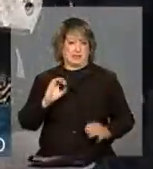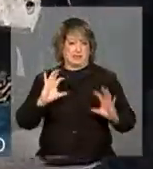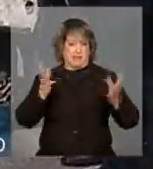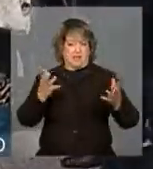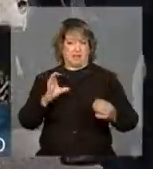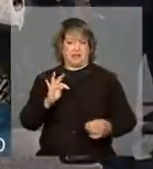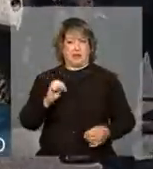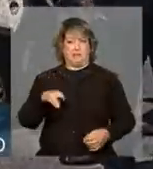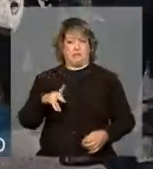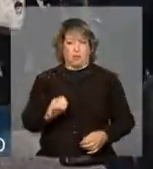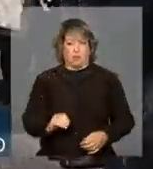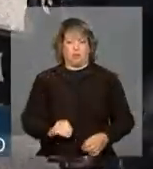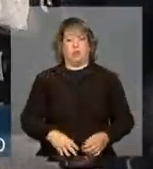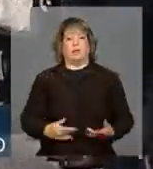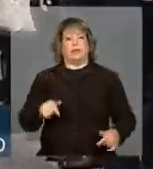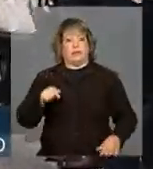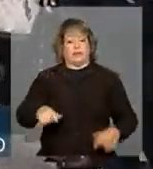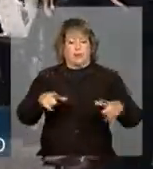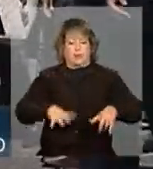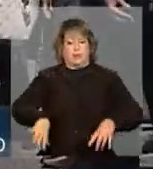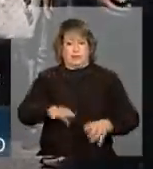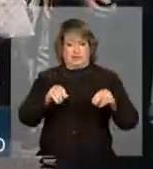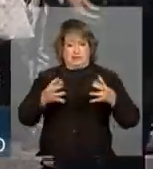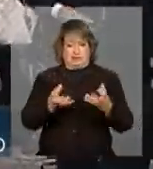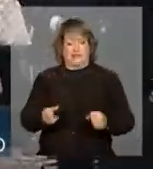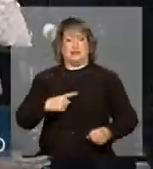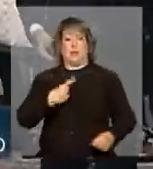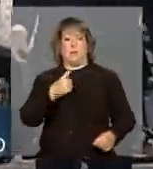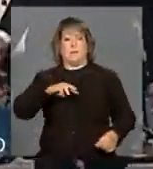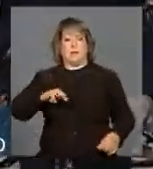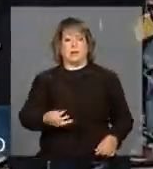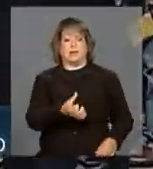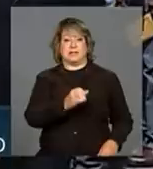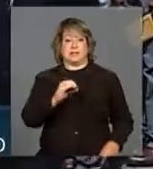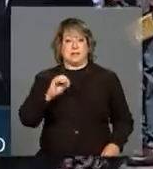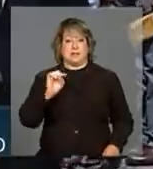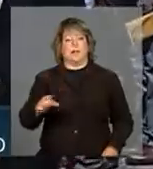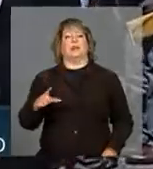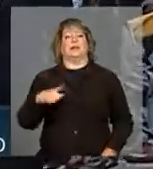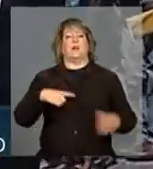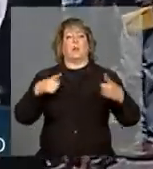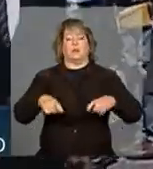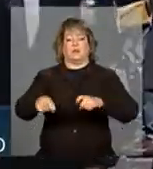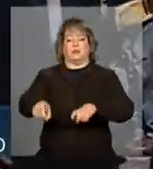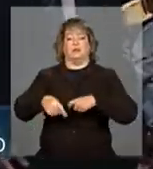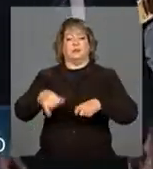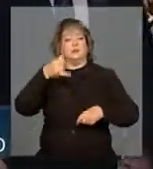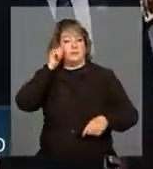No semiárido há 1 milhão e 600 mil estabelecimentos agropecuários.